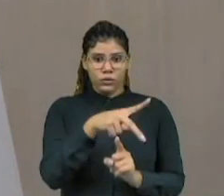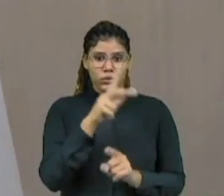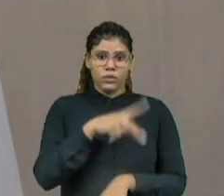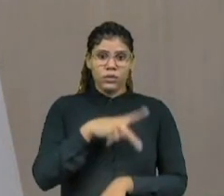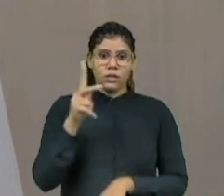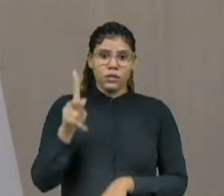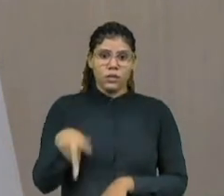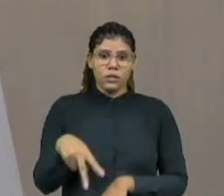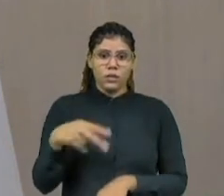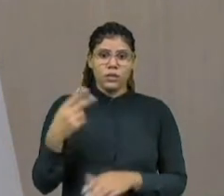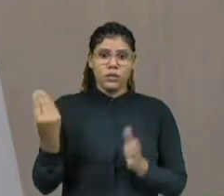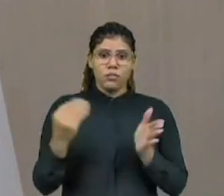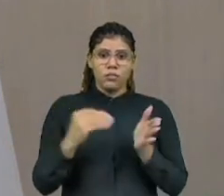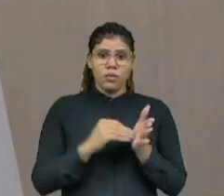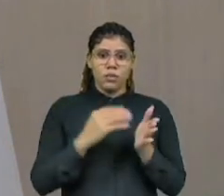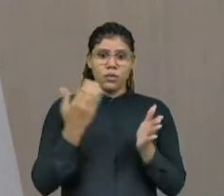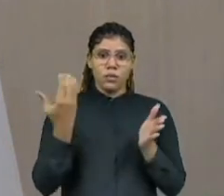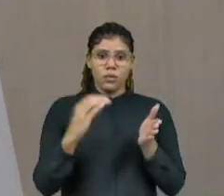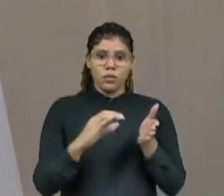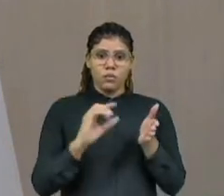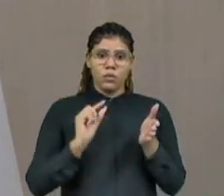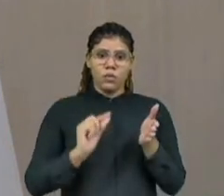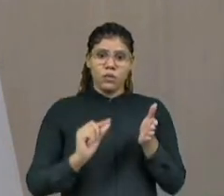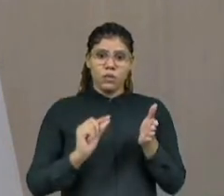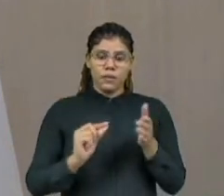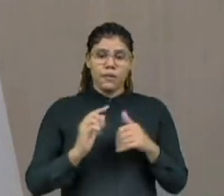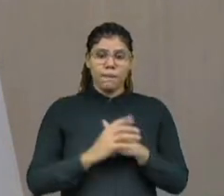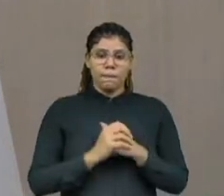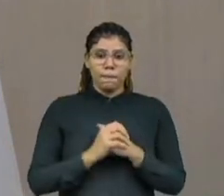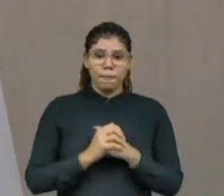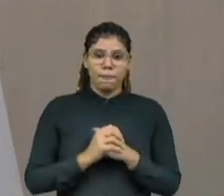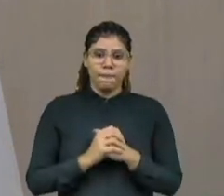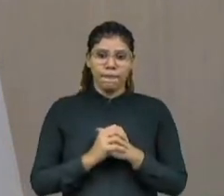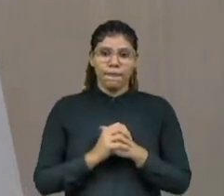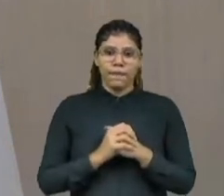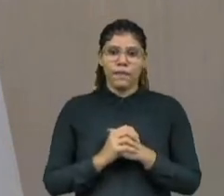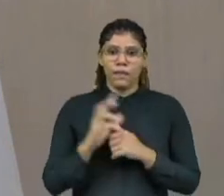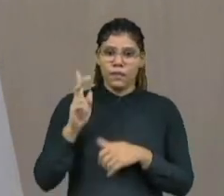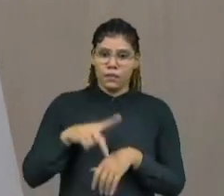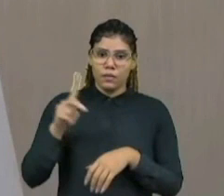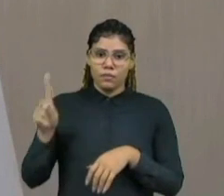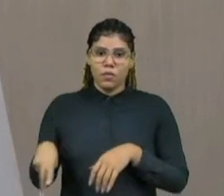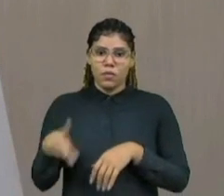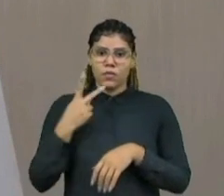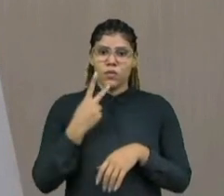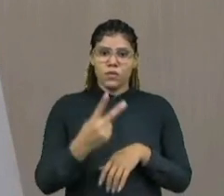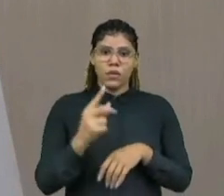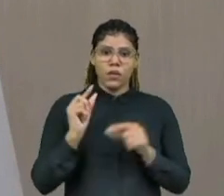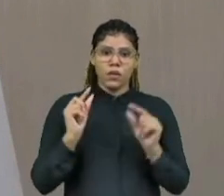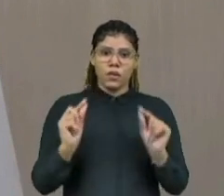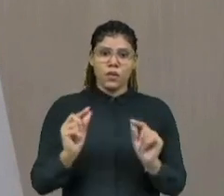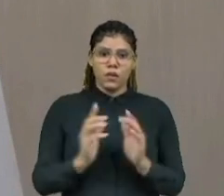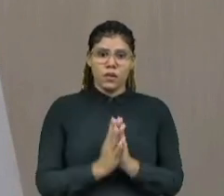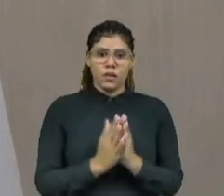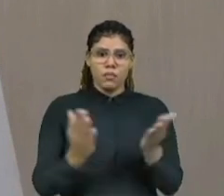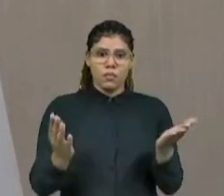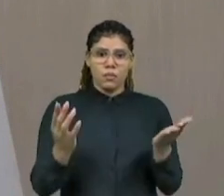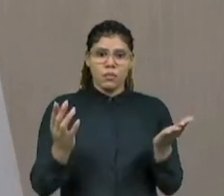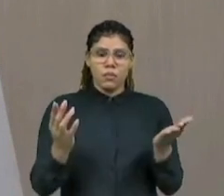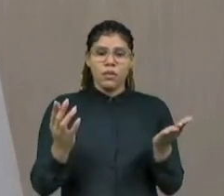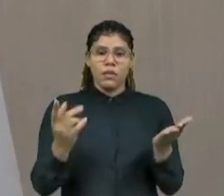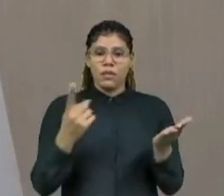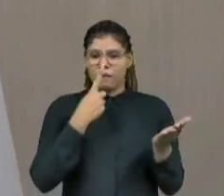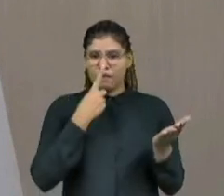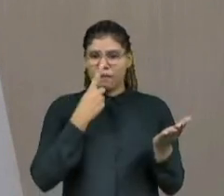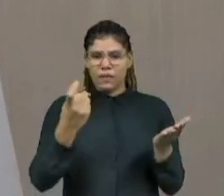colocam nos comentários que este mesmo falso professor, diz que a Bíblia fede, vou repetir,